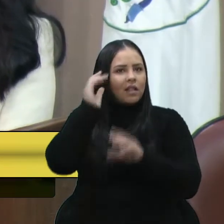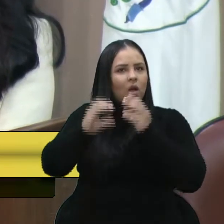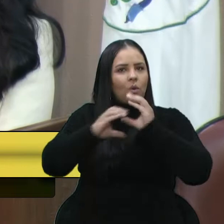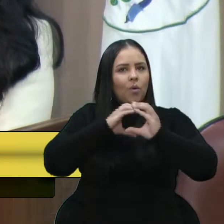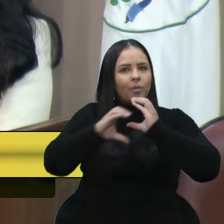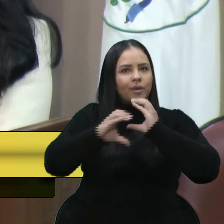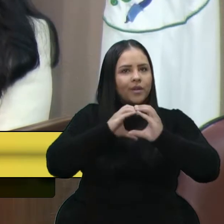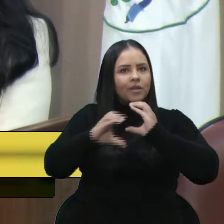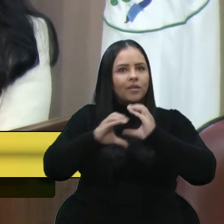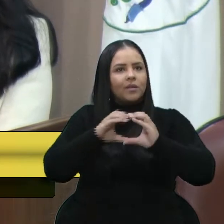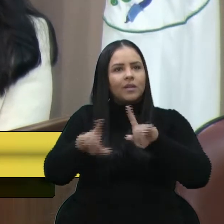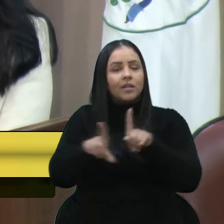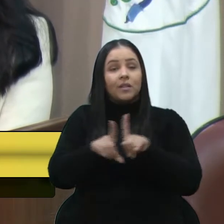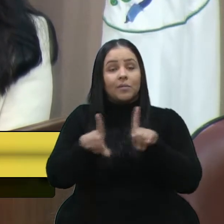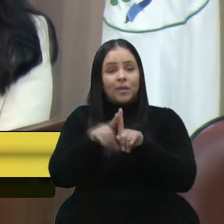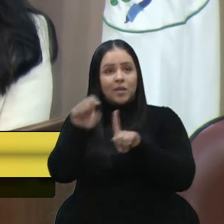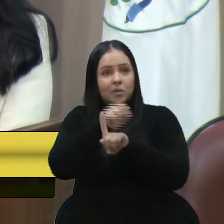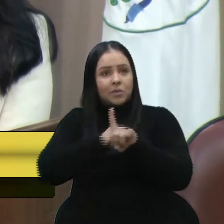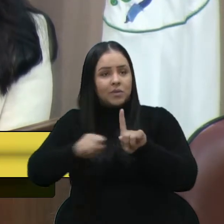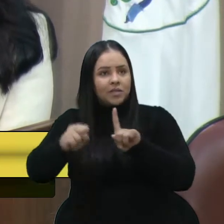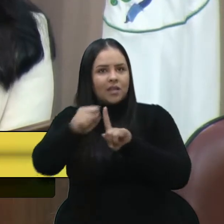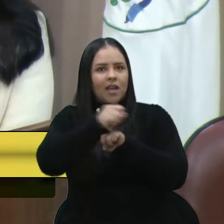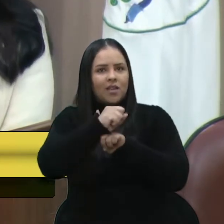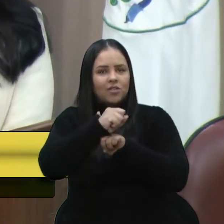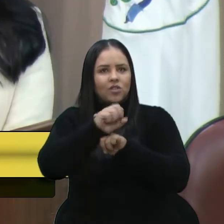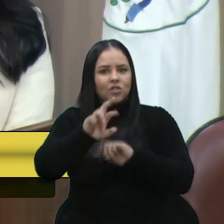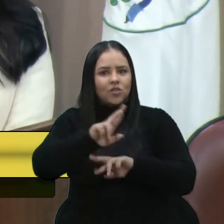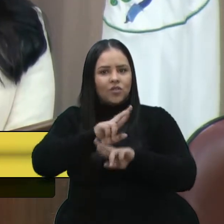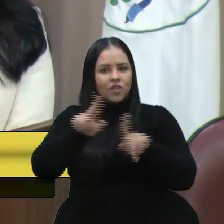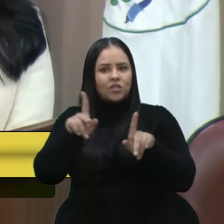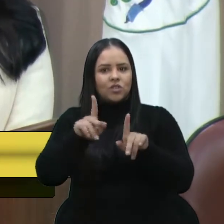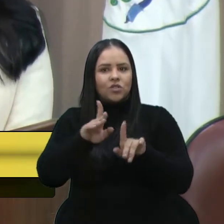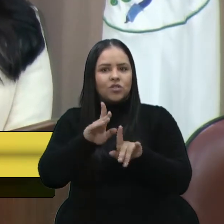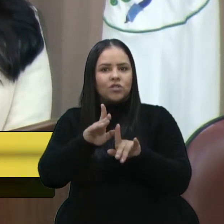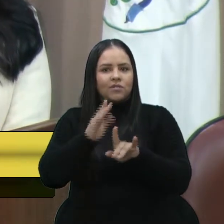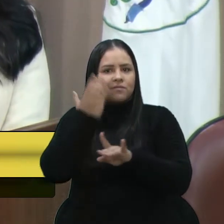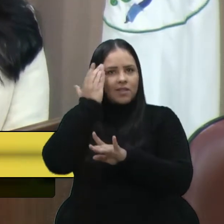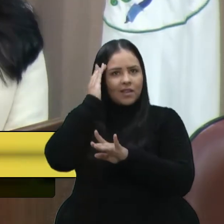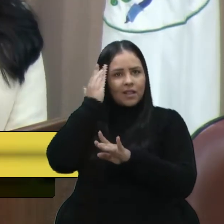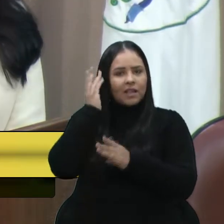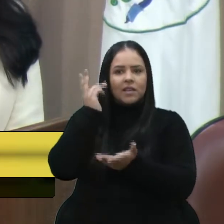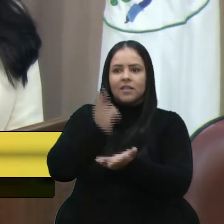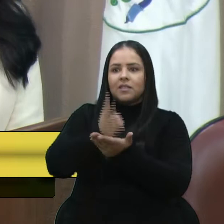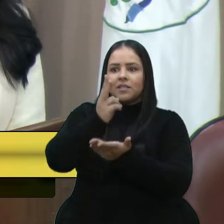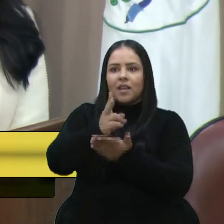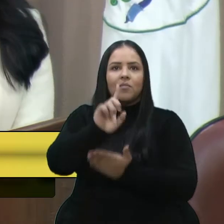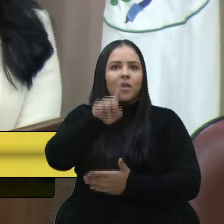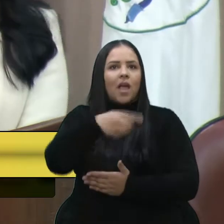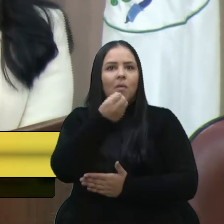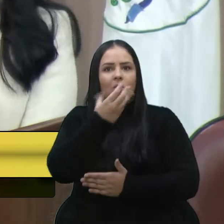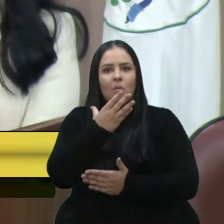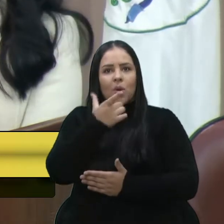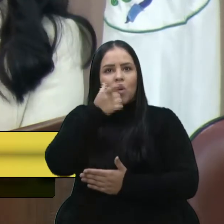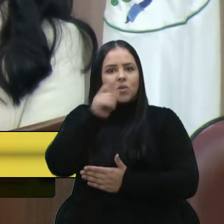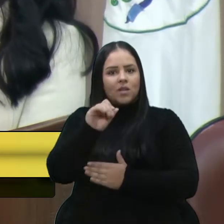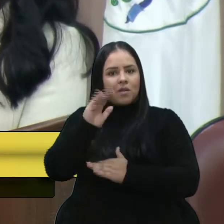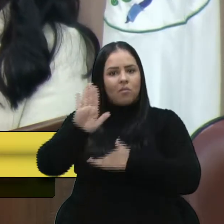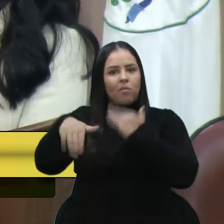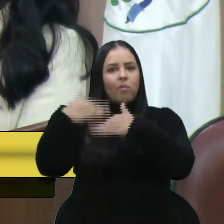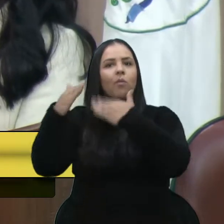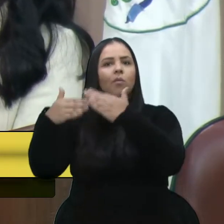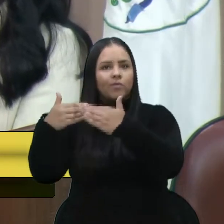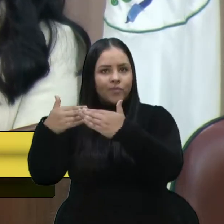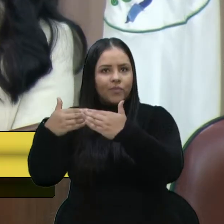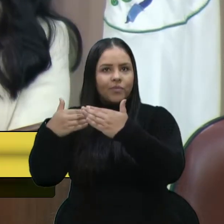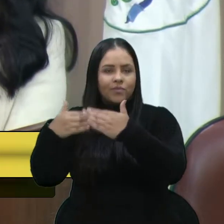também de entender a nossa sociedade. E opiniões divergentes sempre nos fazem crescer muito. Eu quero colocar